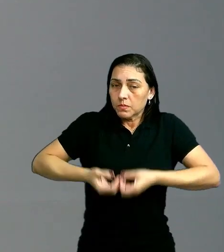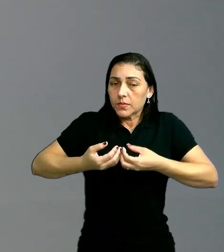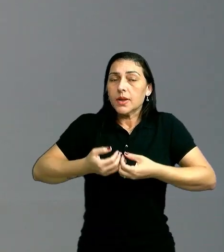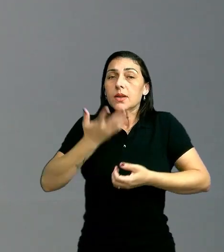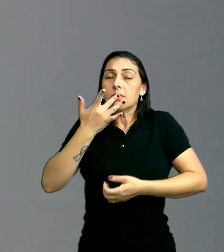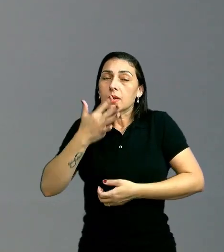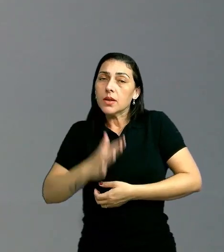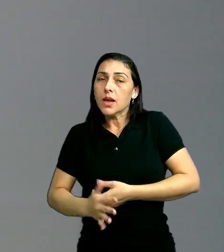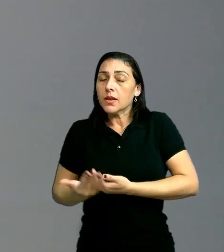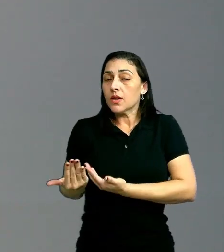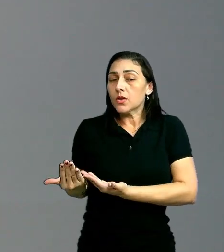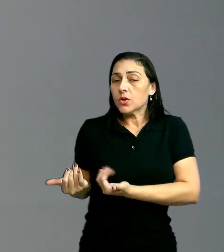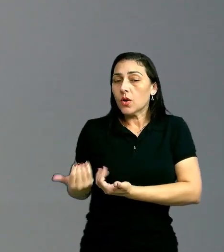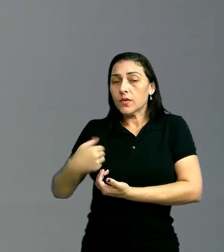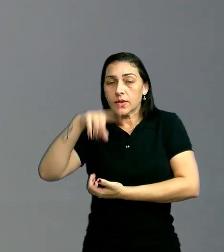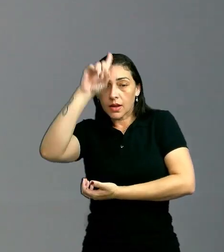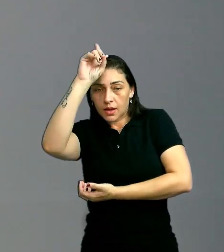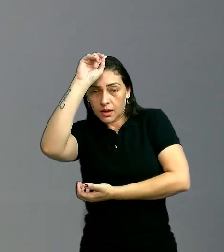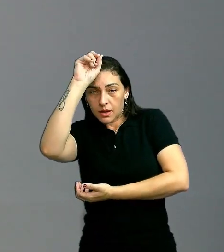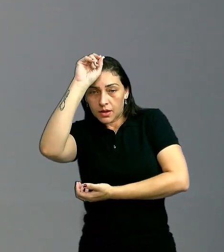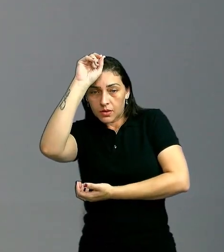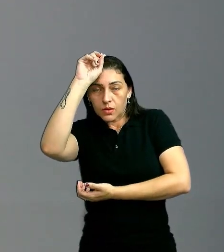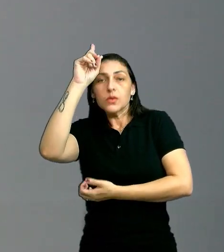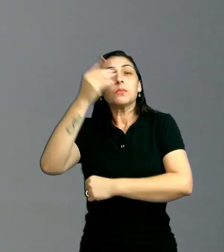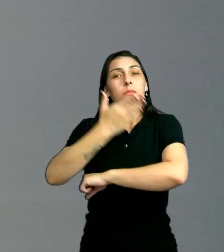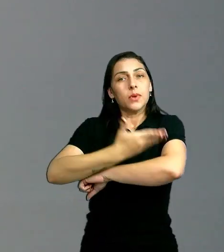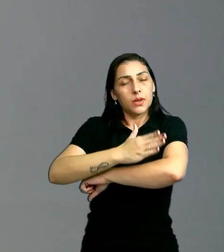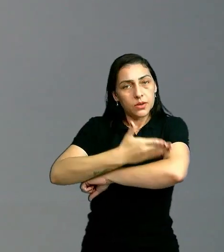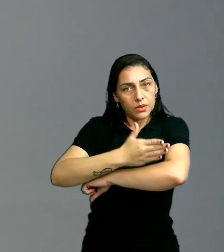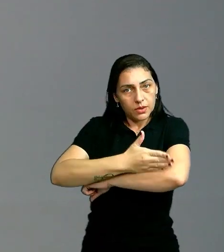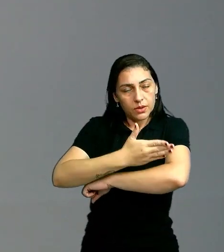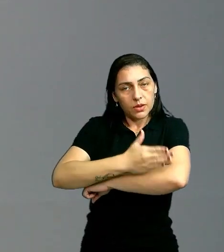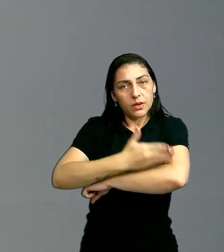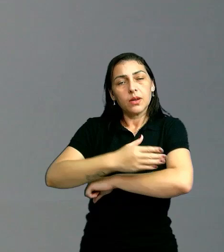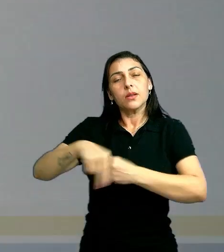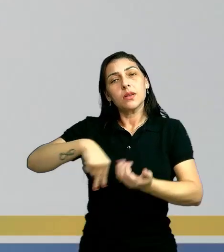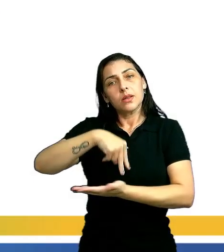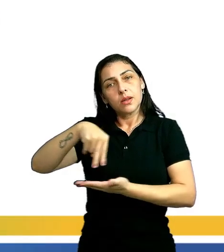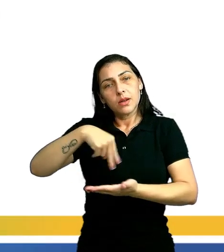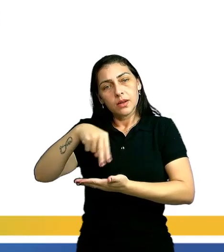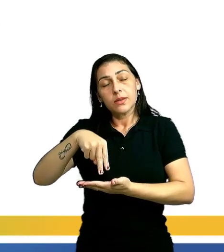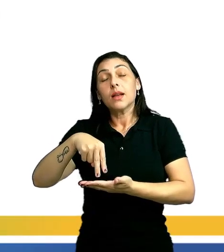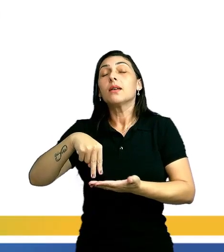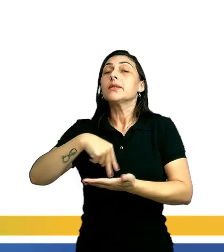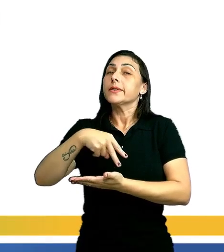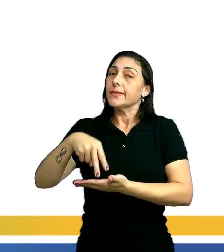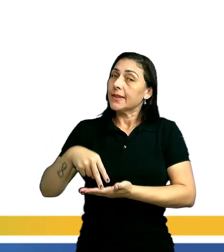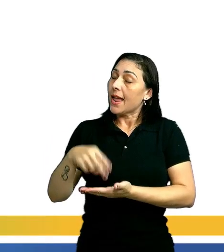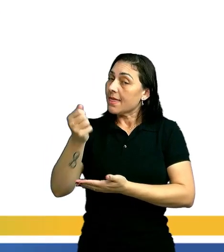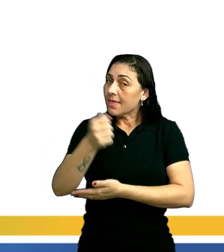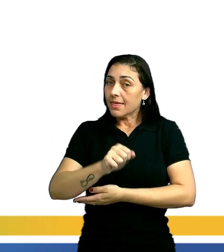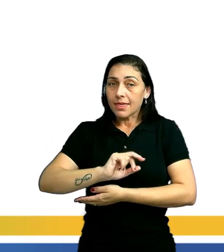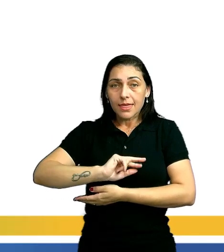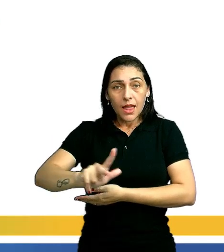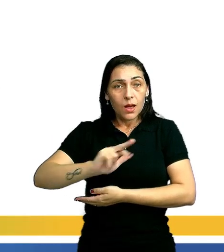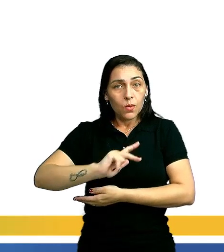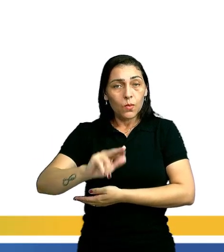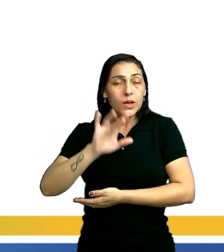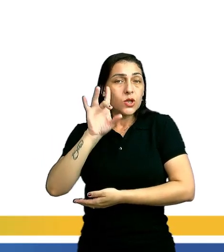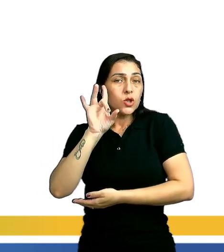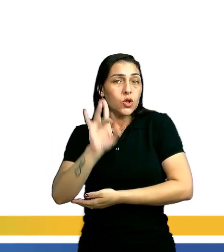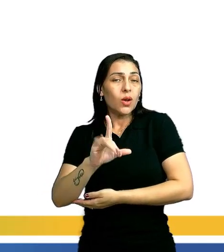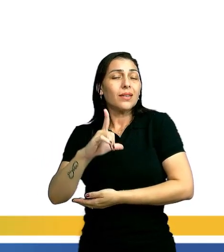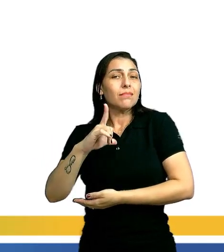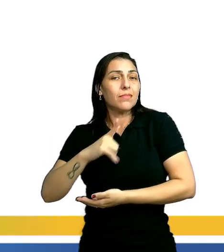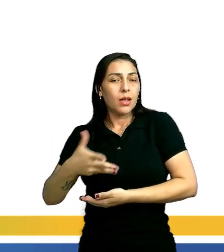que crianças, jovens, adultos, praticam esse tipo de dança. Então, a dança não é meramente